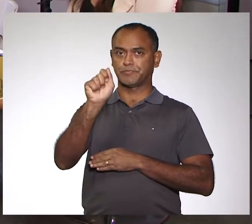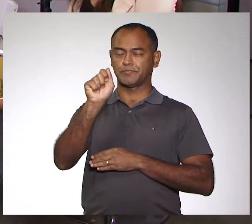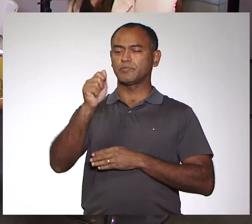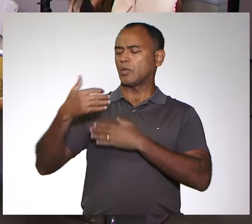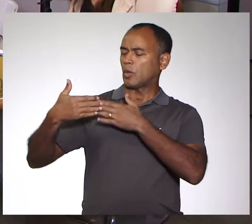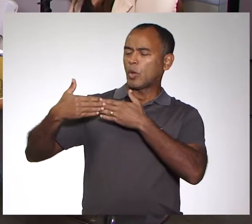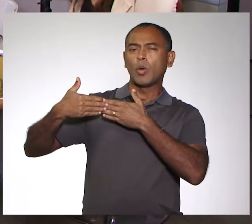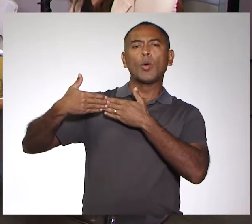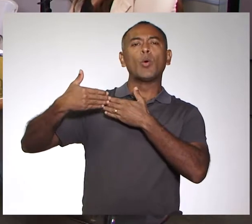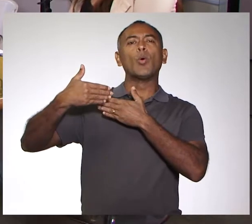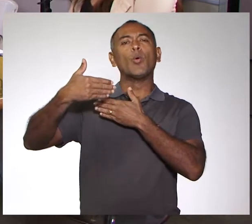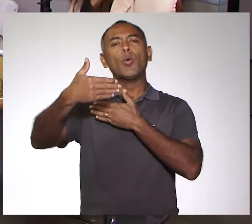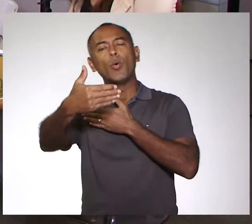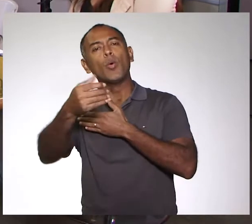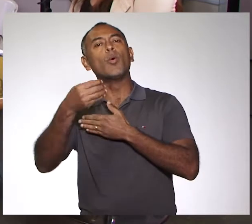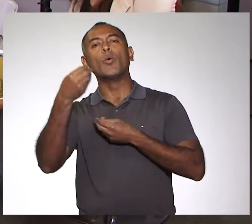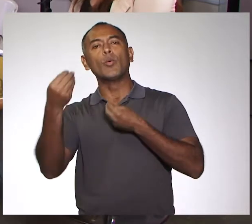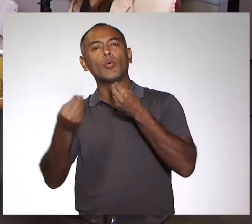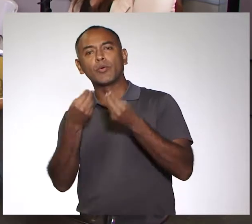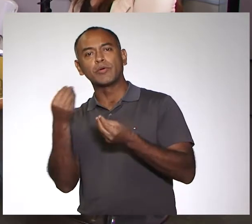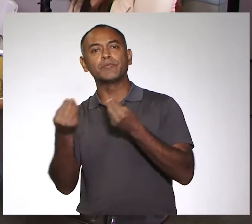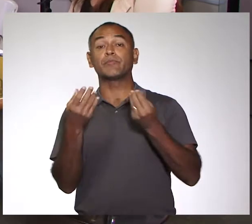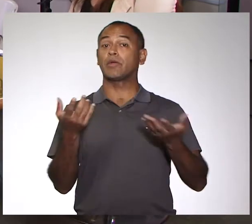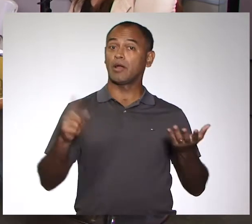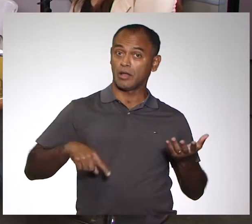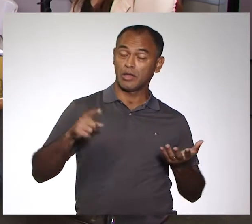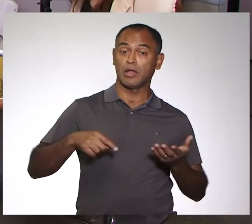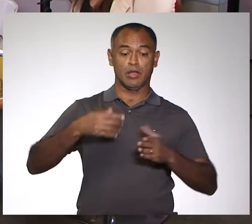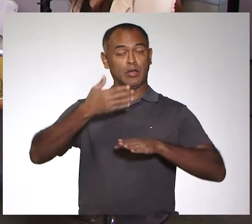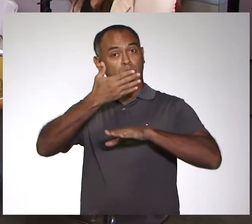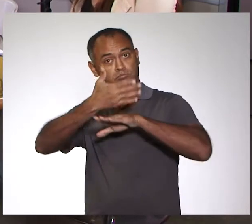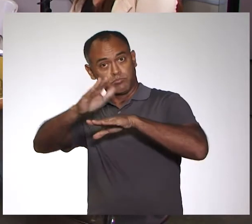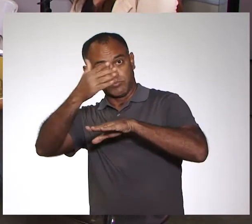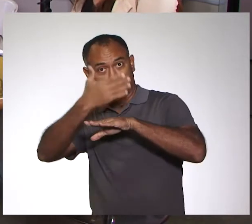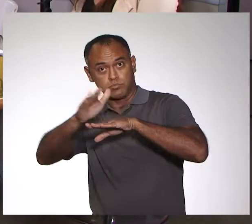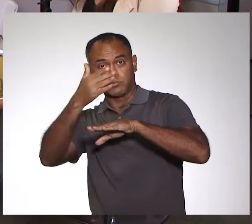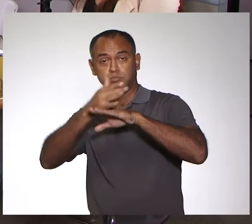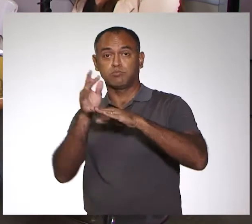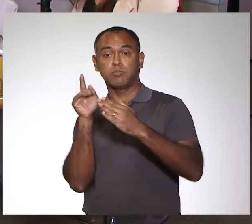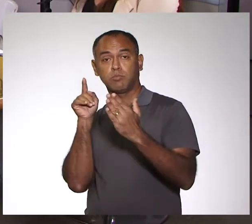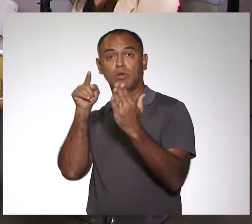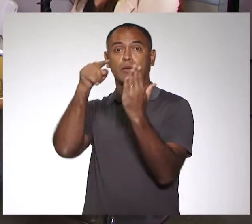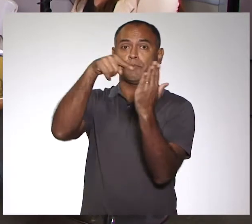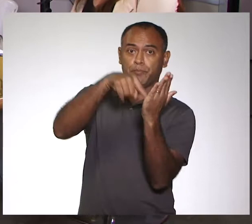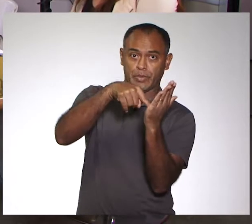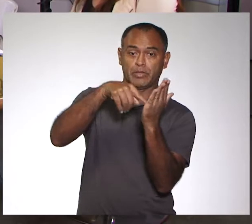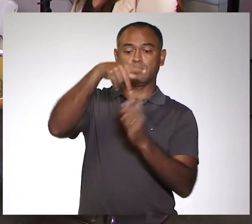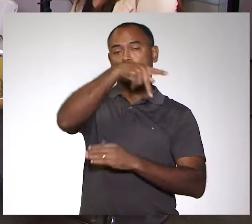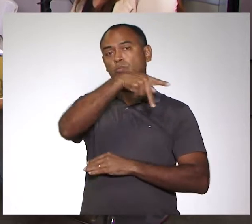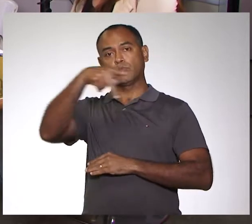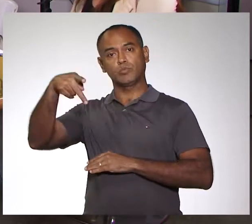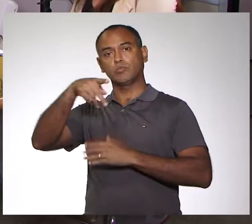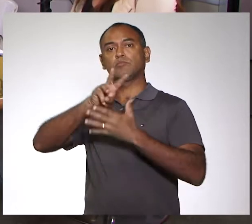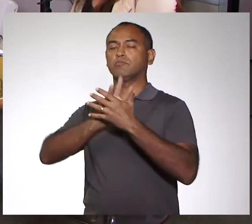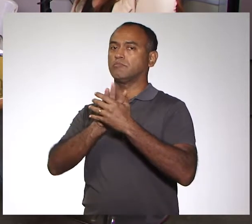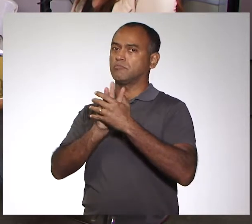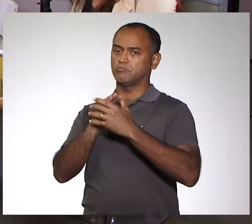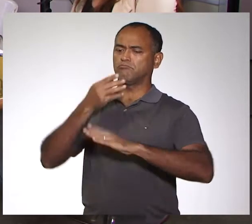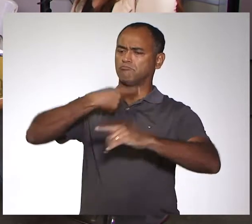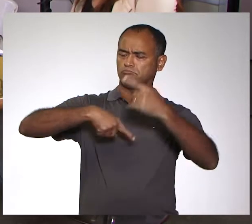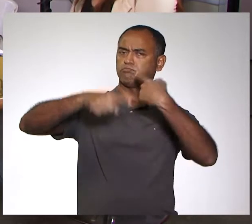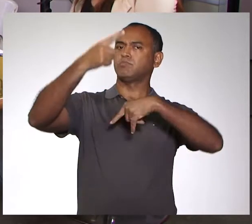E tudo começou, na verdade, com interesse. O interesse de qualificar os professores aqui da nossa